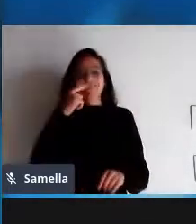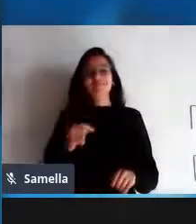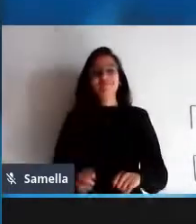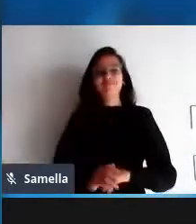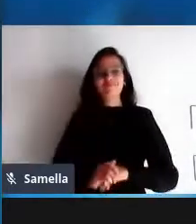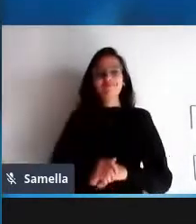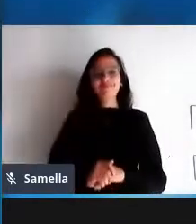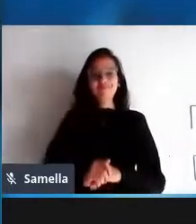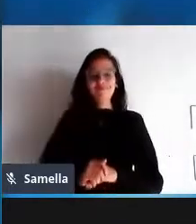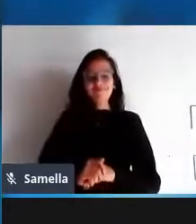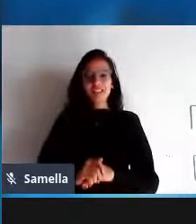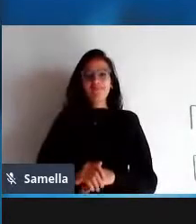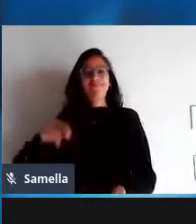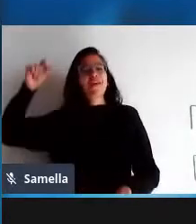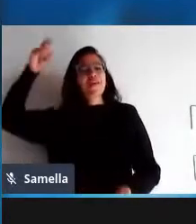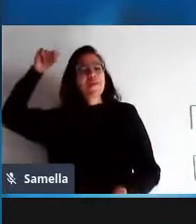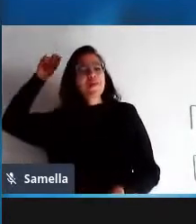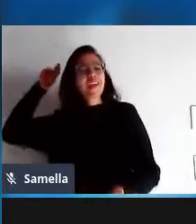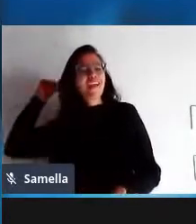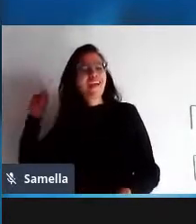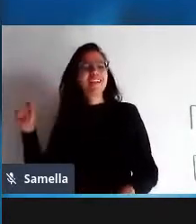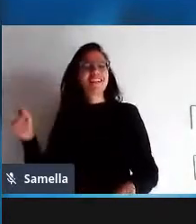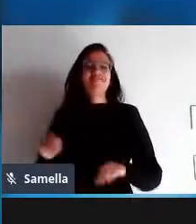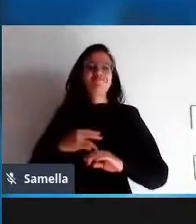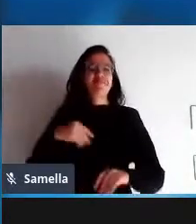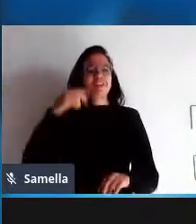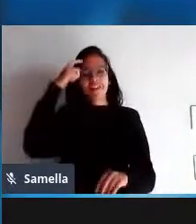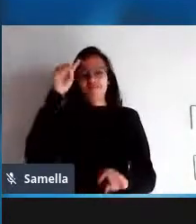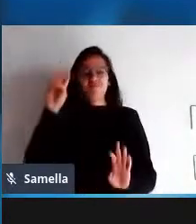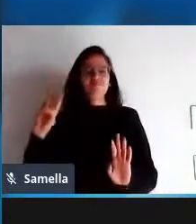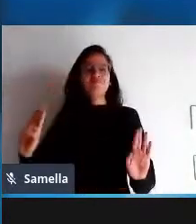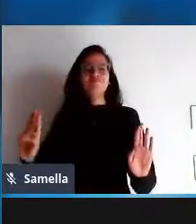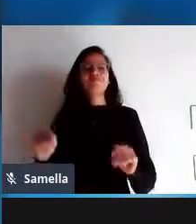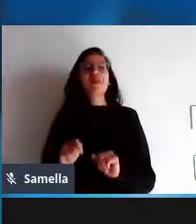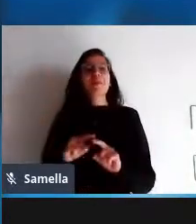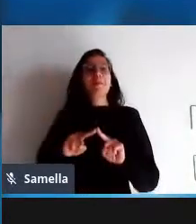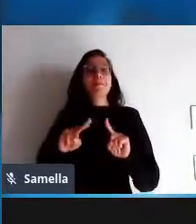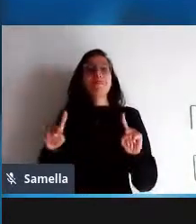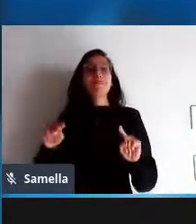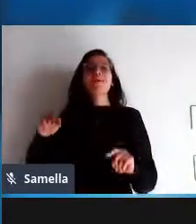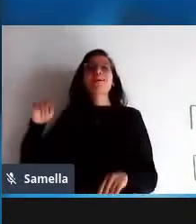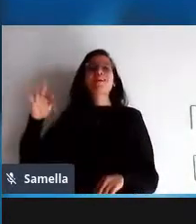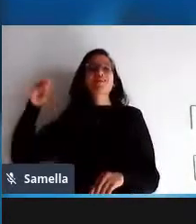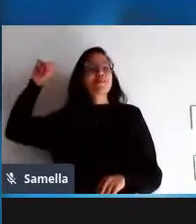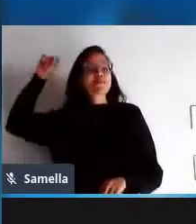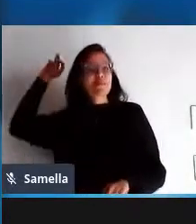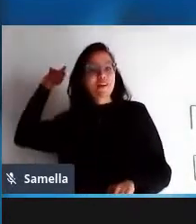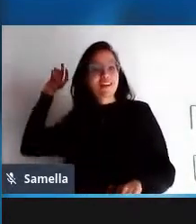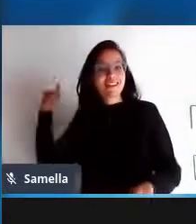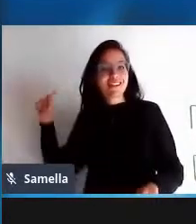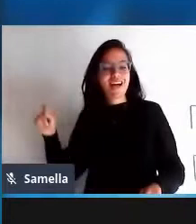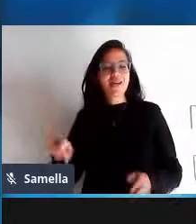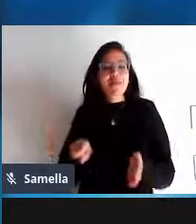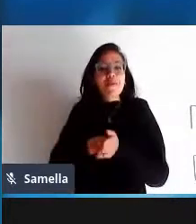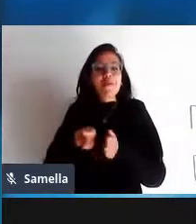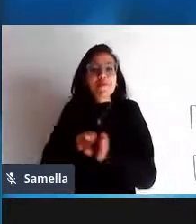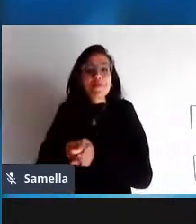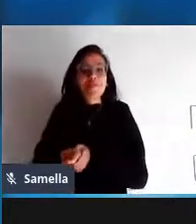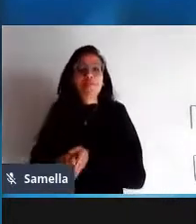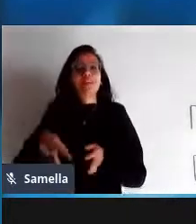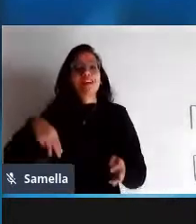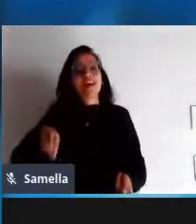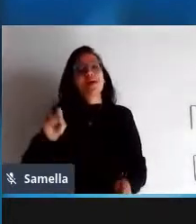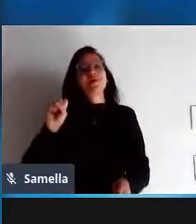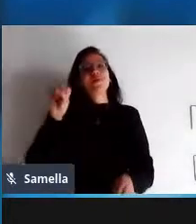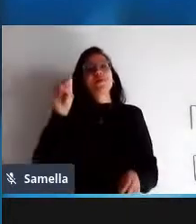que é uma lenda eu acho não tenho confirmação histórica disso mas dizem que quando perguntaram para o Michelangelo